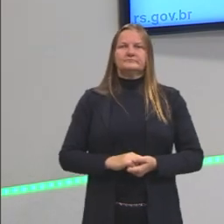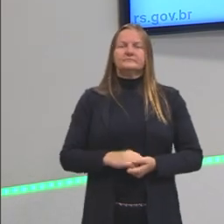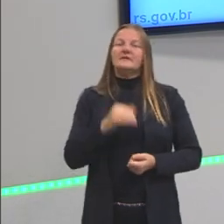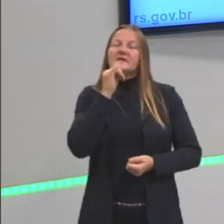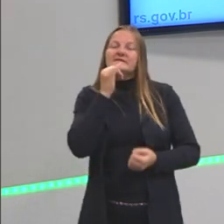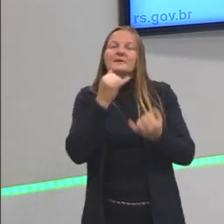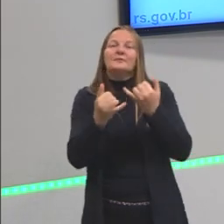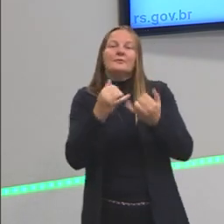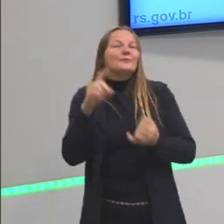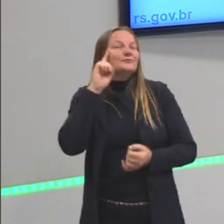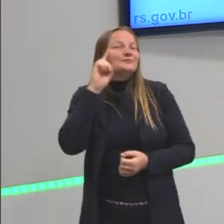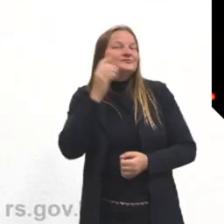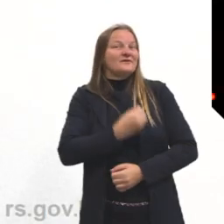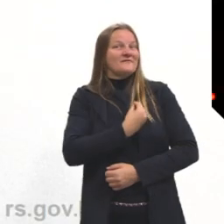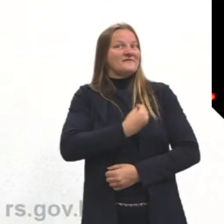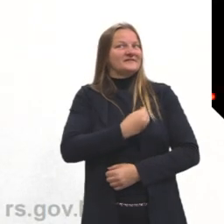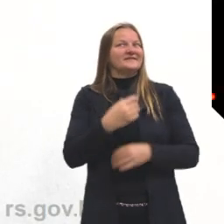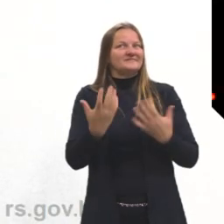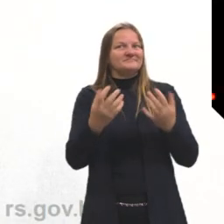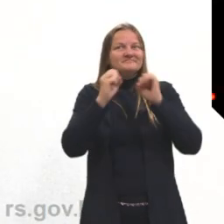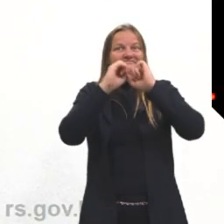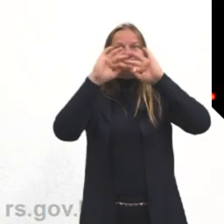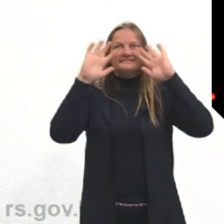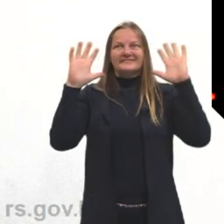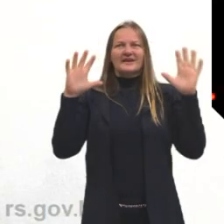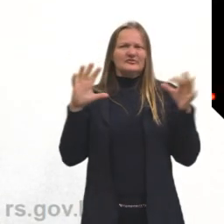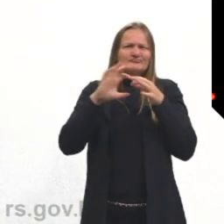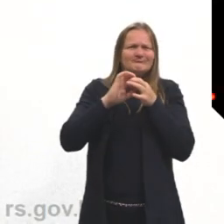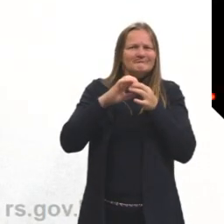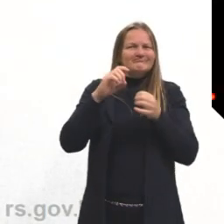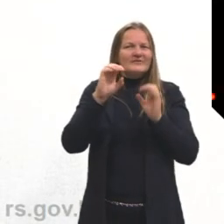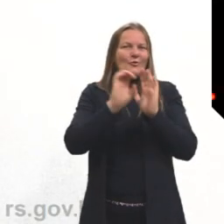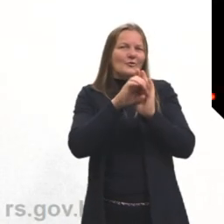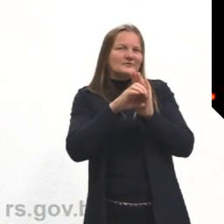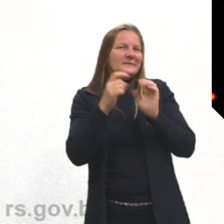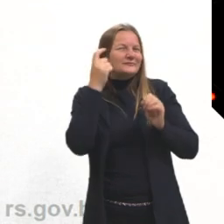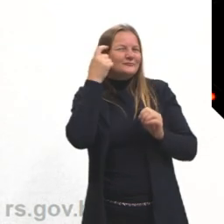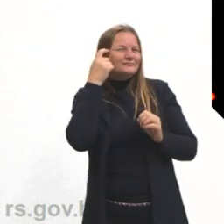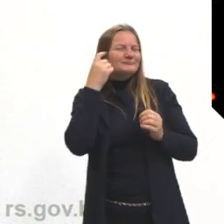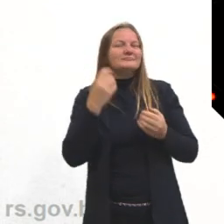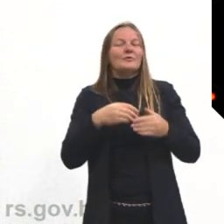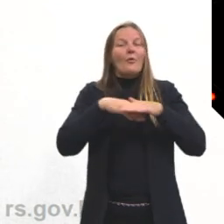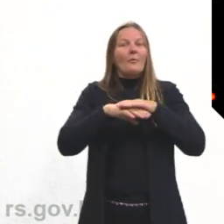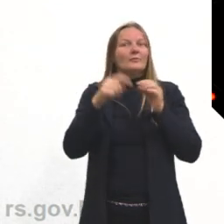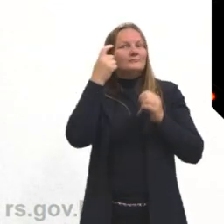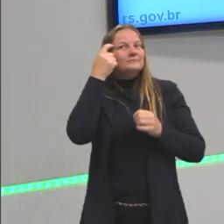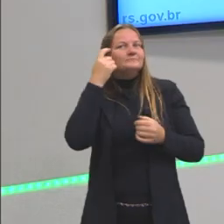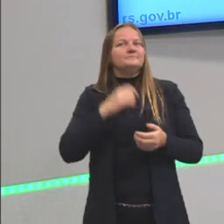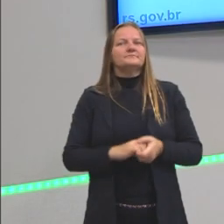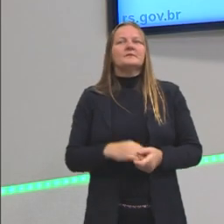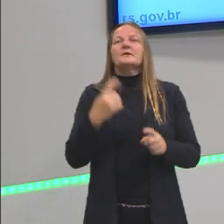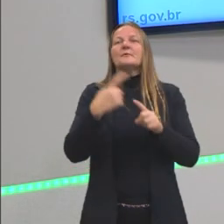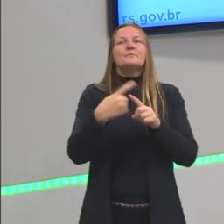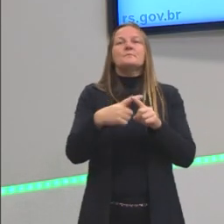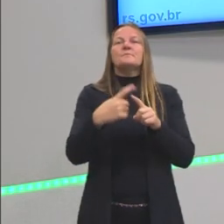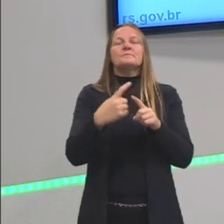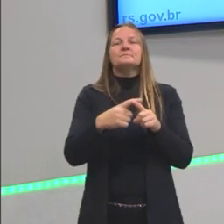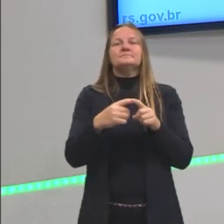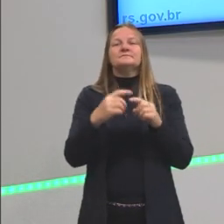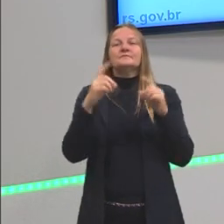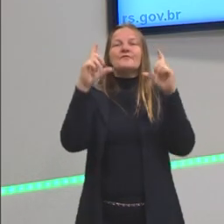exemplos no nosso dia de dia, fica mais fácil de a gente associar. Então, por que, pessoal, que a gente tem que usar uma...